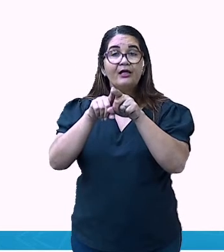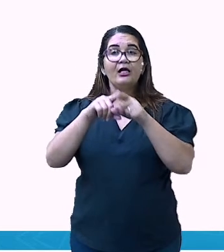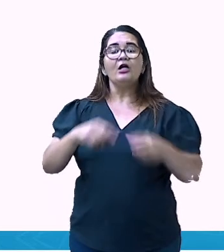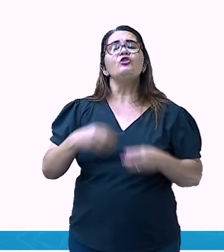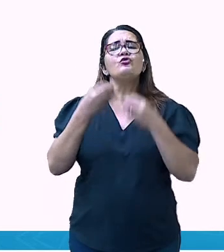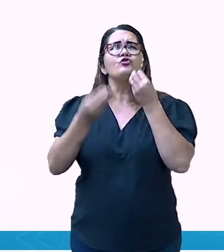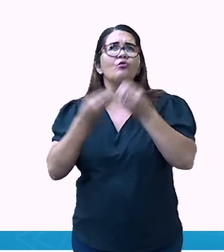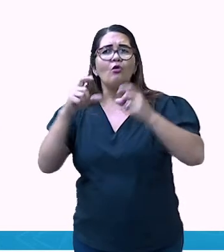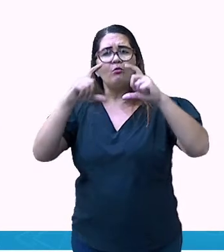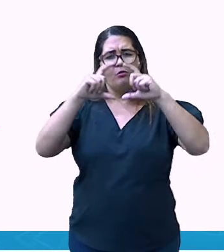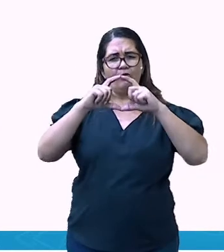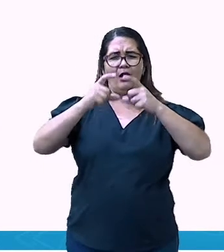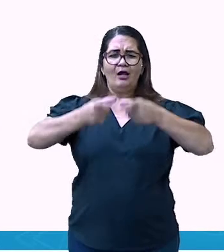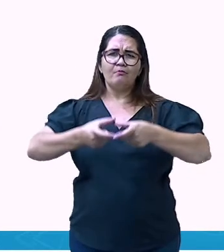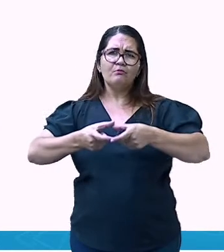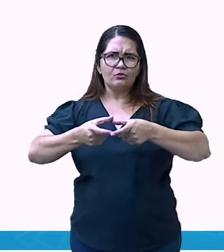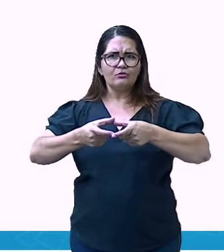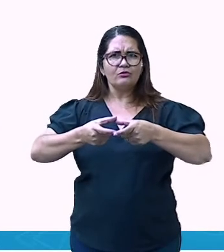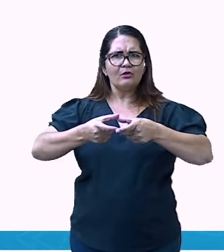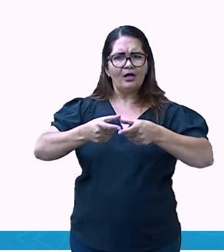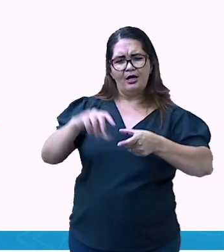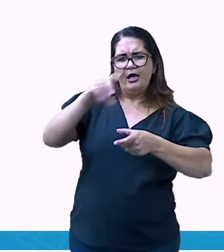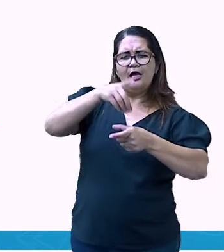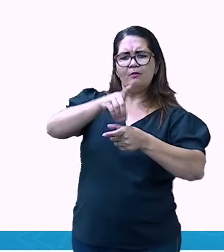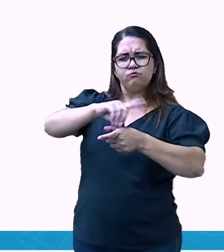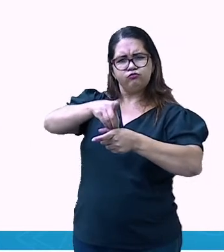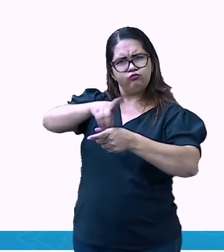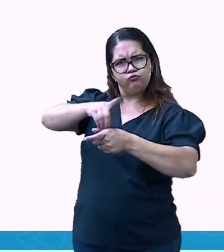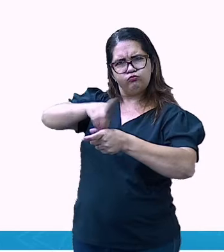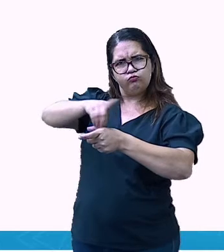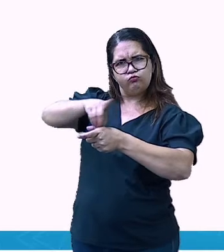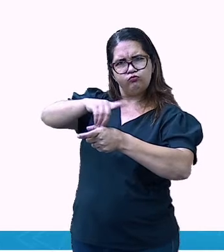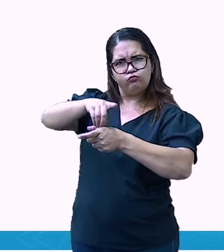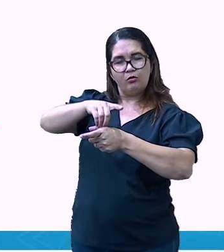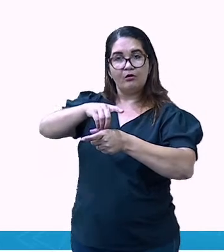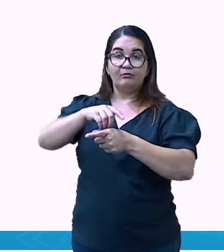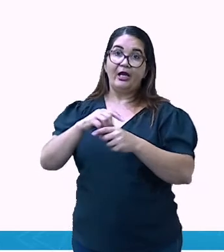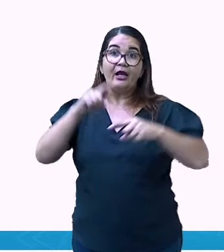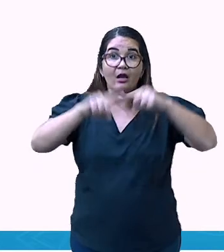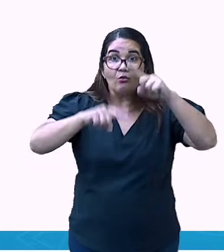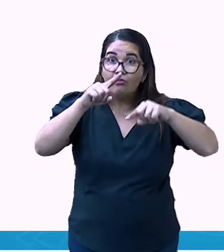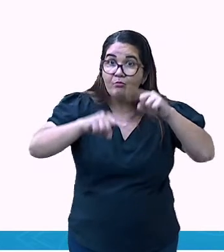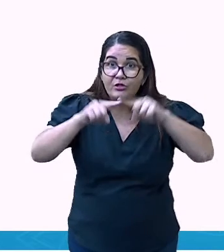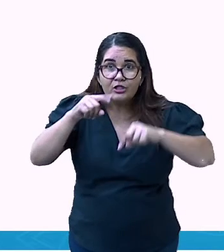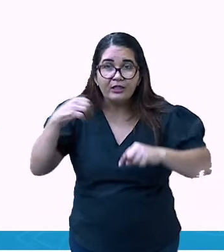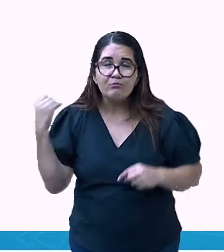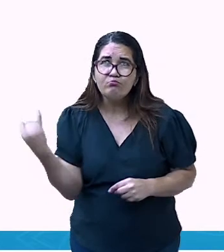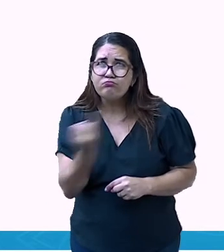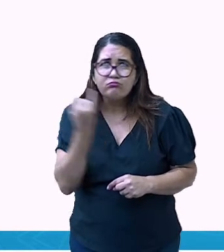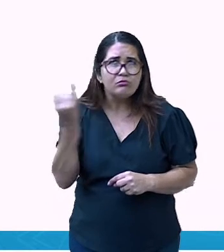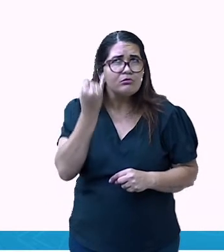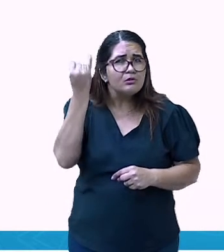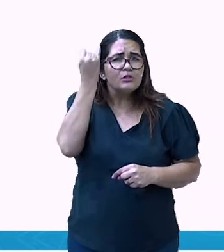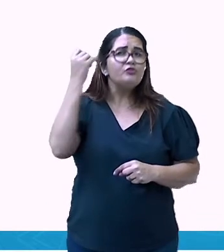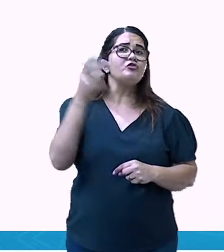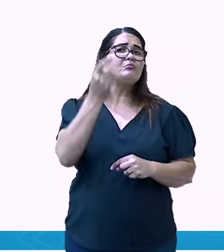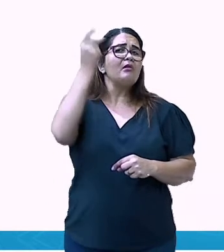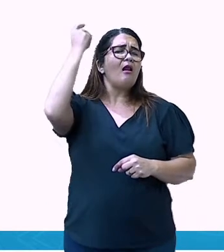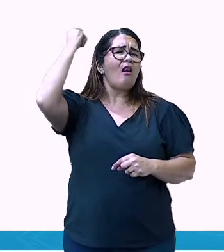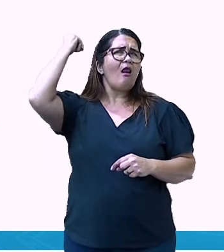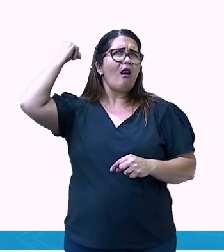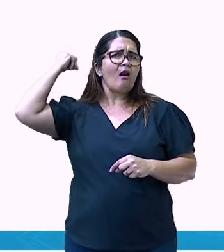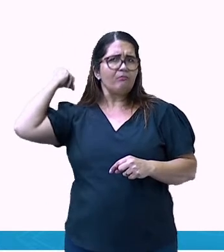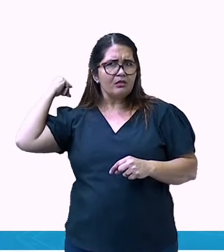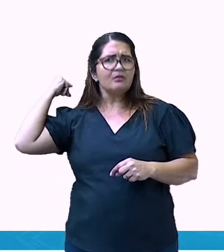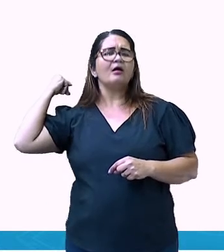ela foi muito usada por muito tempo, né? É instalada em aviões, navios,